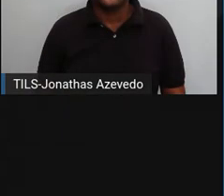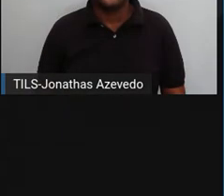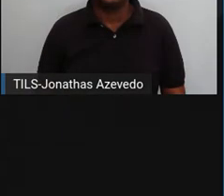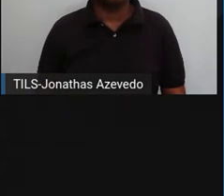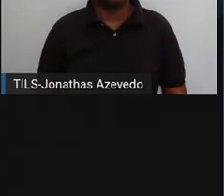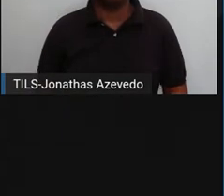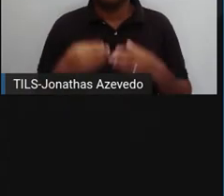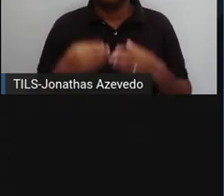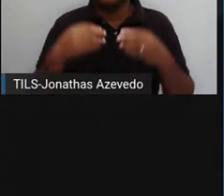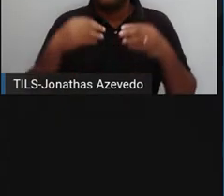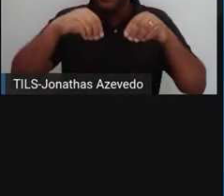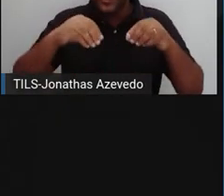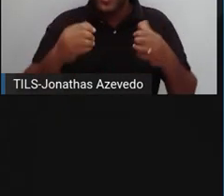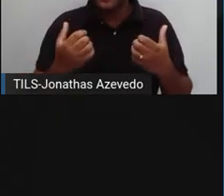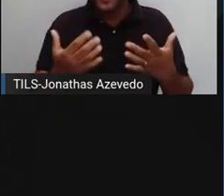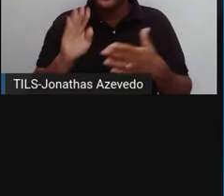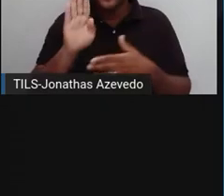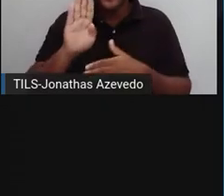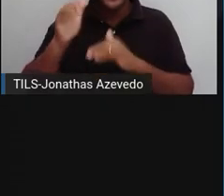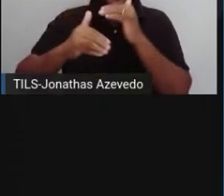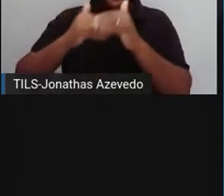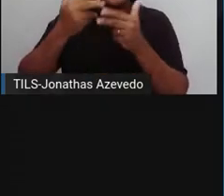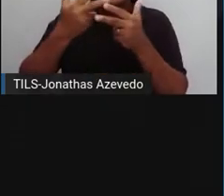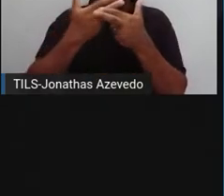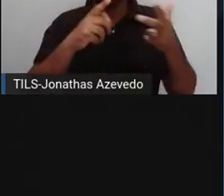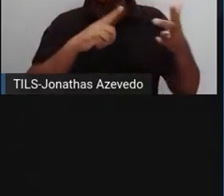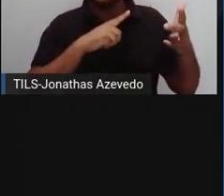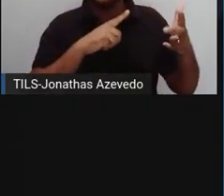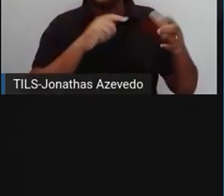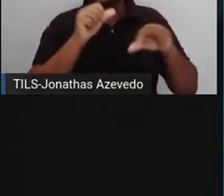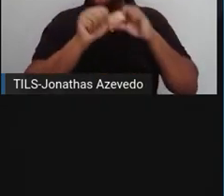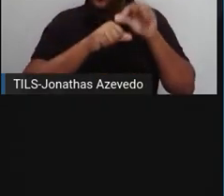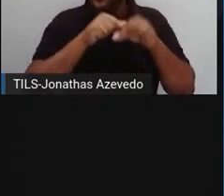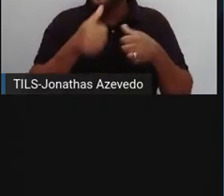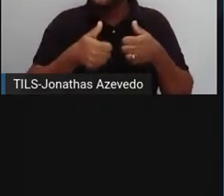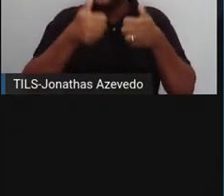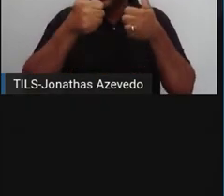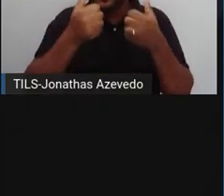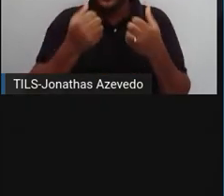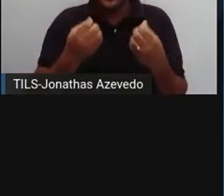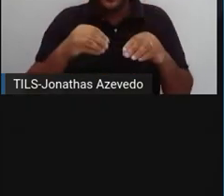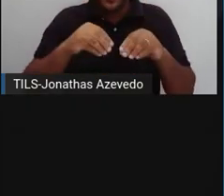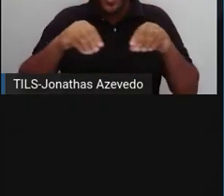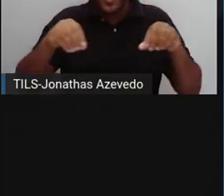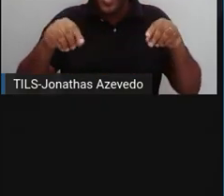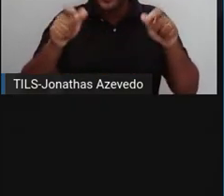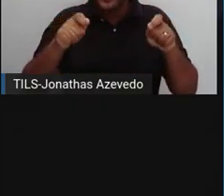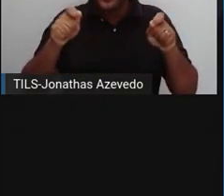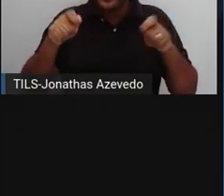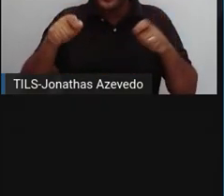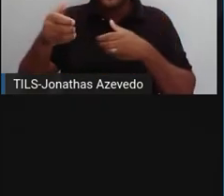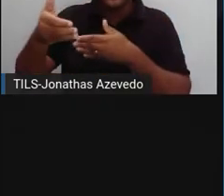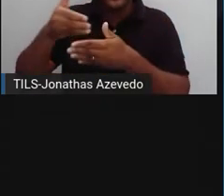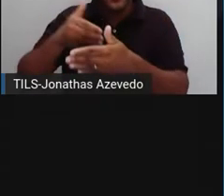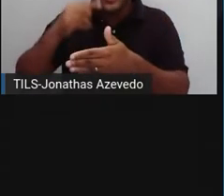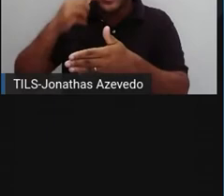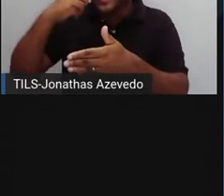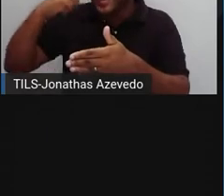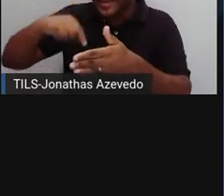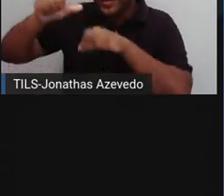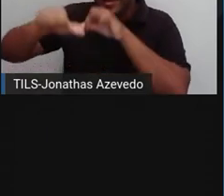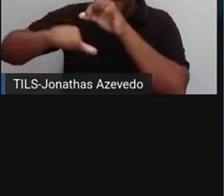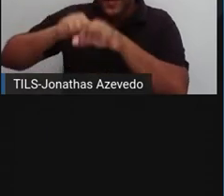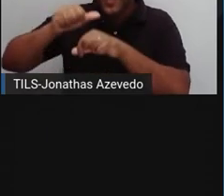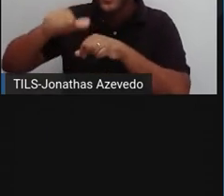Compostagem é um processo biológico onde micro-organismos transformam matéria orgânica em adubo. É uma forma de converter o lixo doméstico, industrial